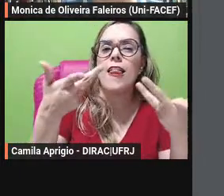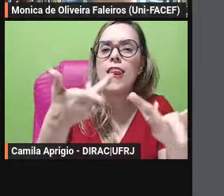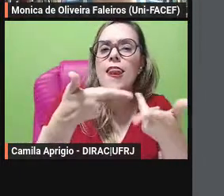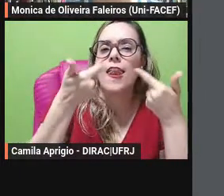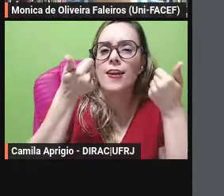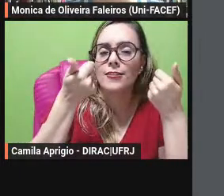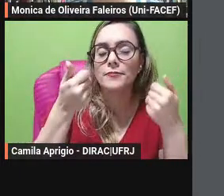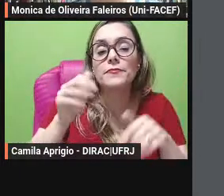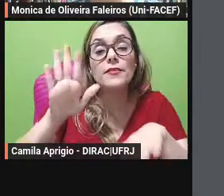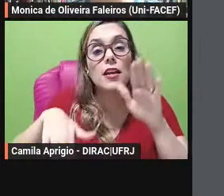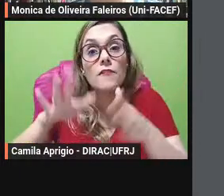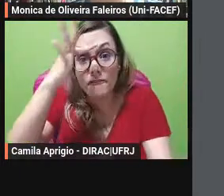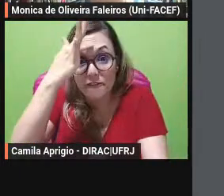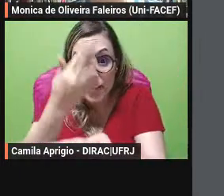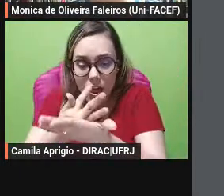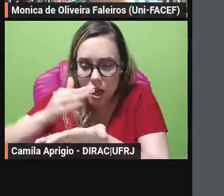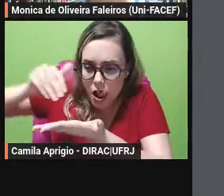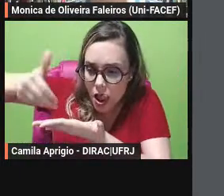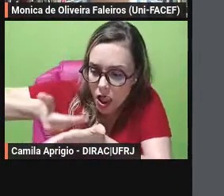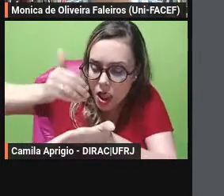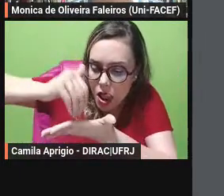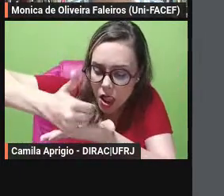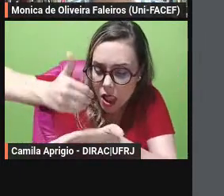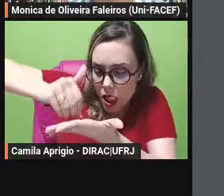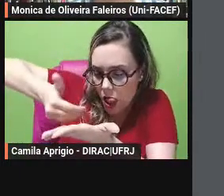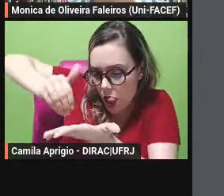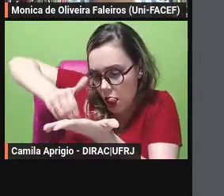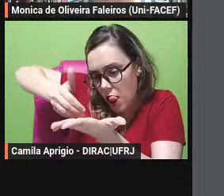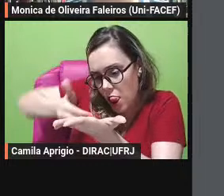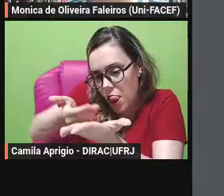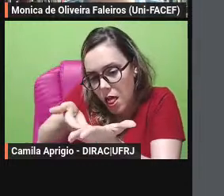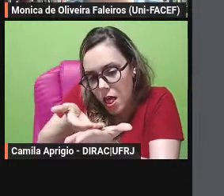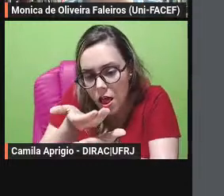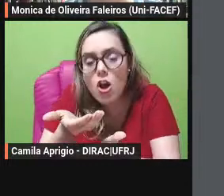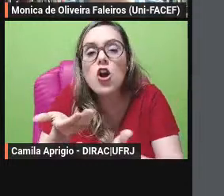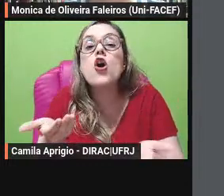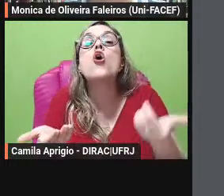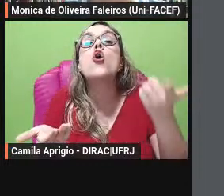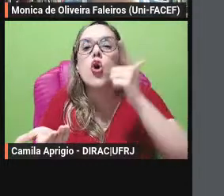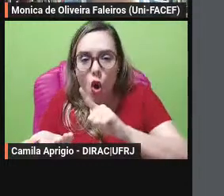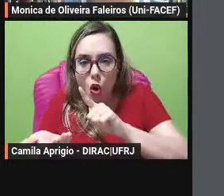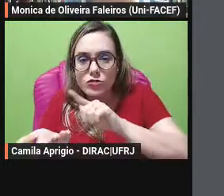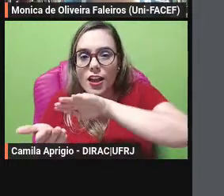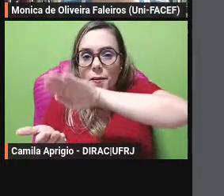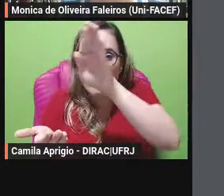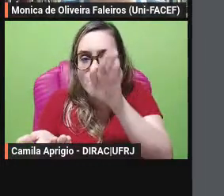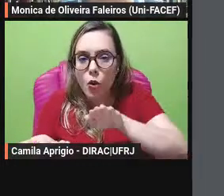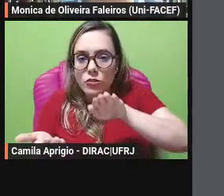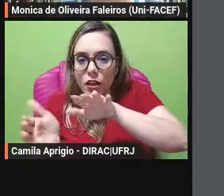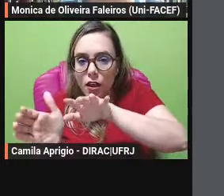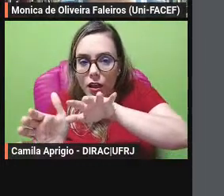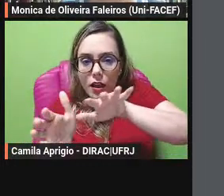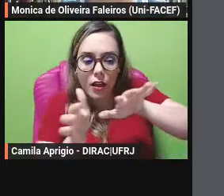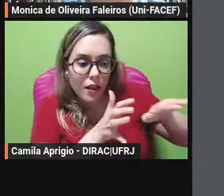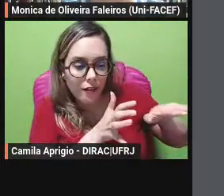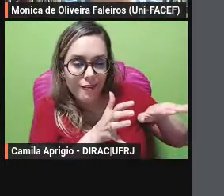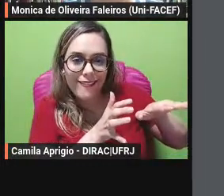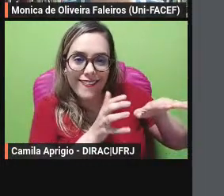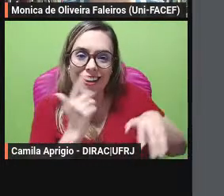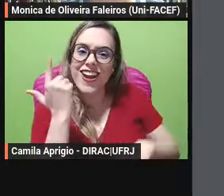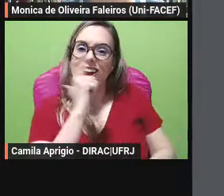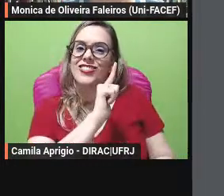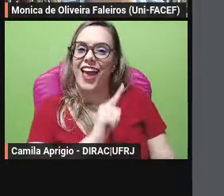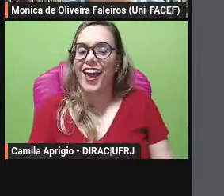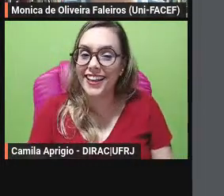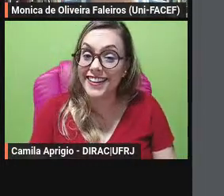escavadeiras a fé removerá montanhas percebe-se aí já o tom irônico a promessa de paródia